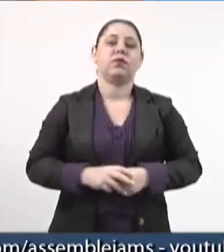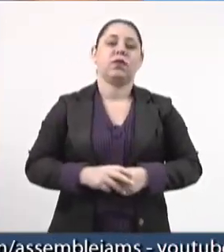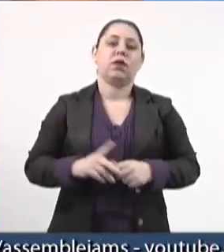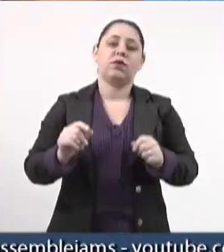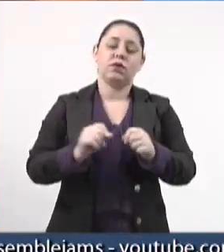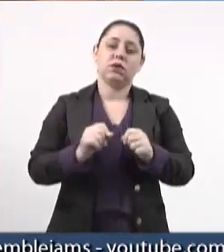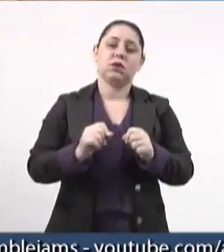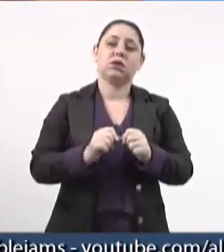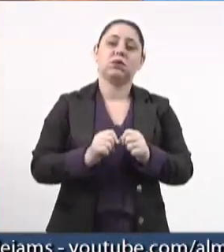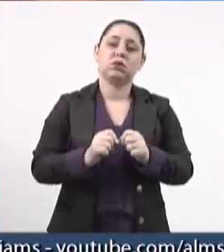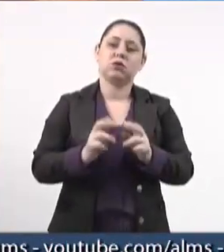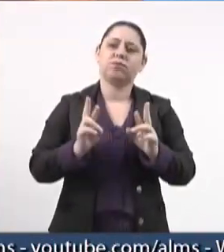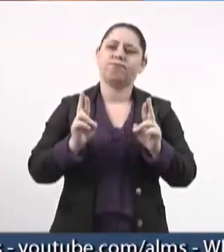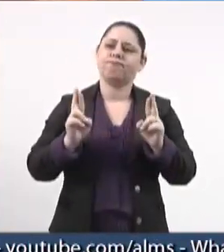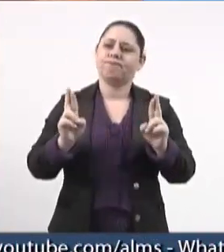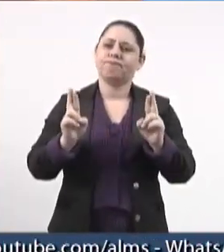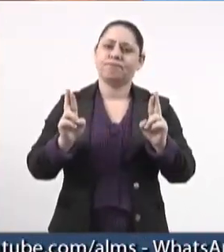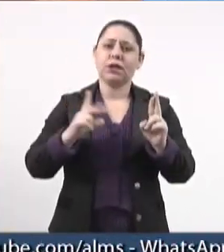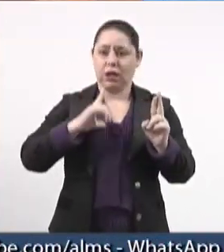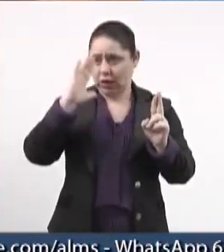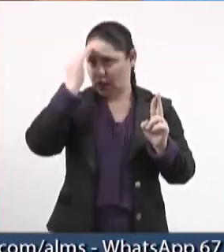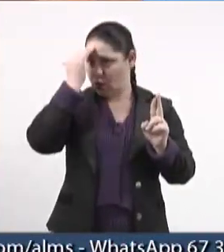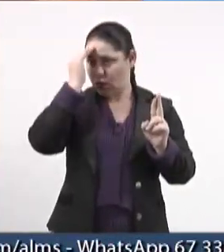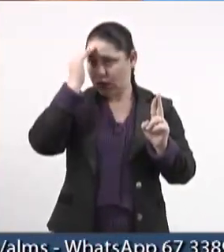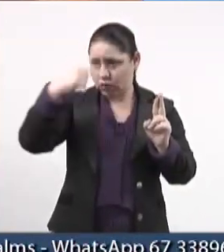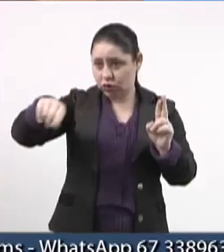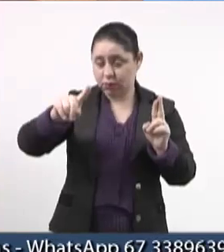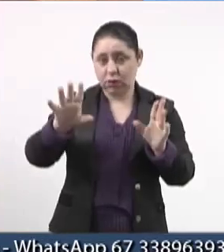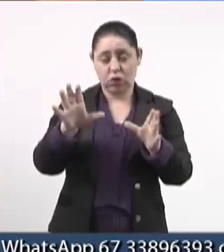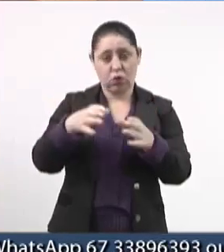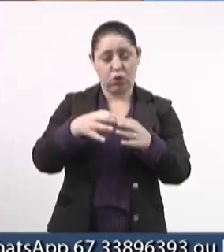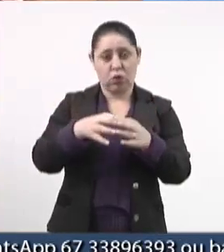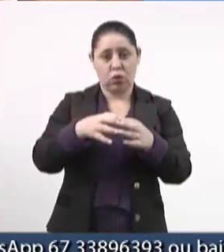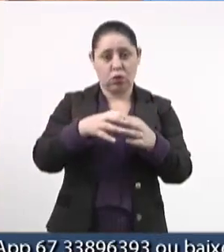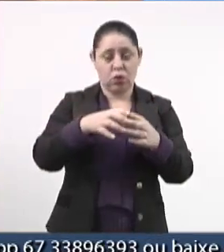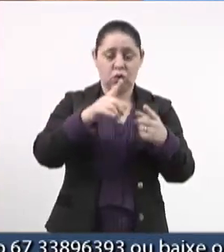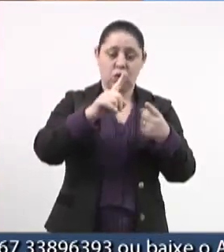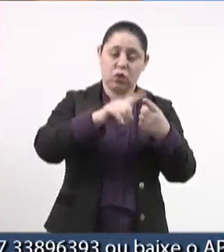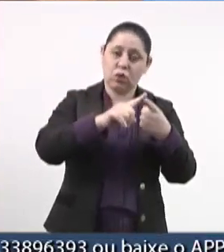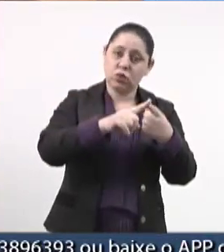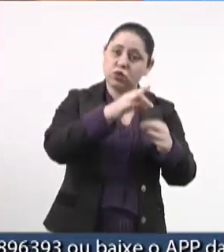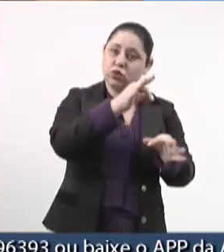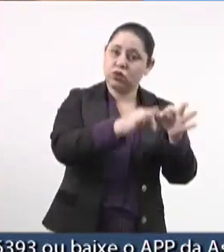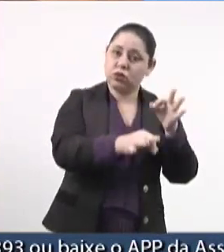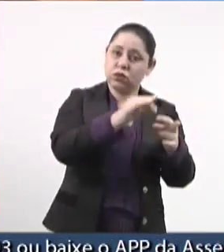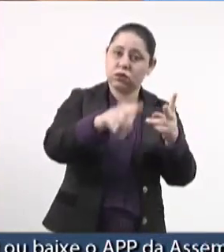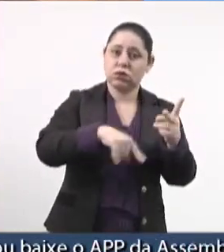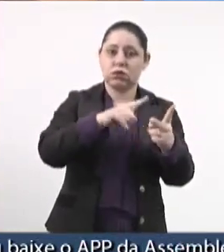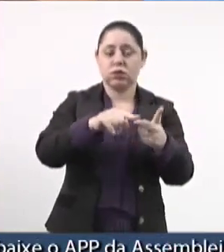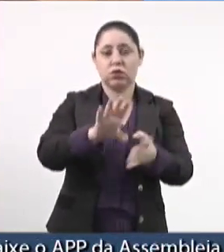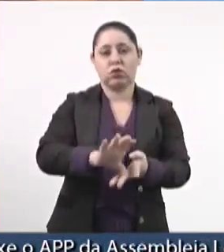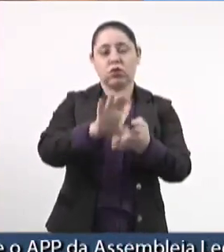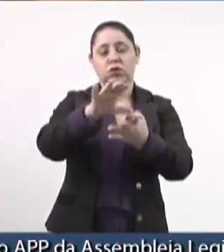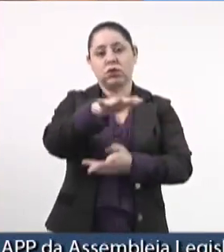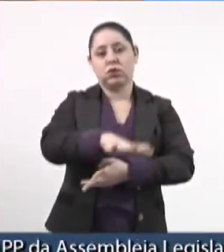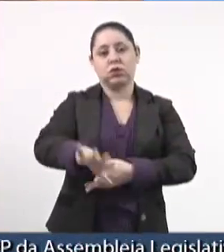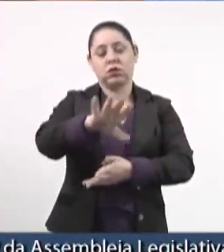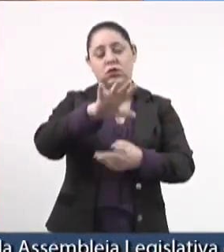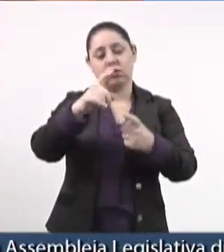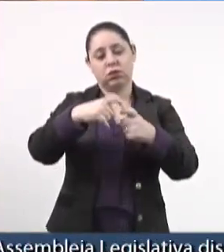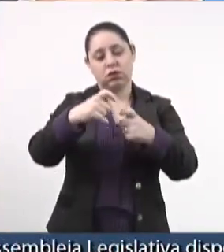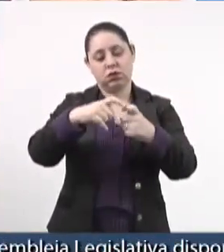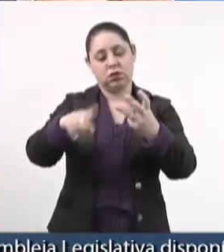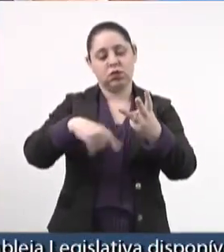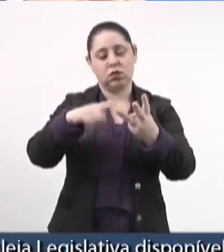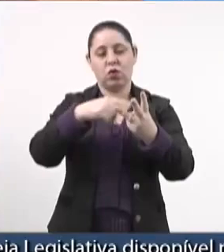fazemos votos que haja esse entendimento entre o Poder Judiciário, Conselho Regional de Medicina,